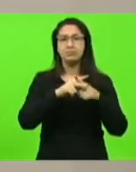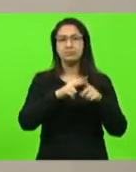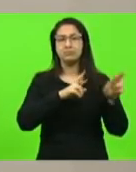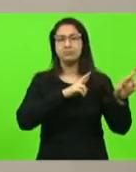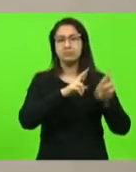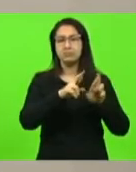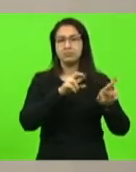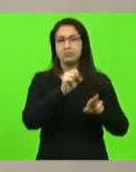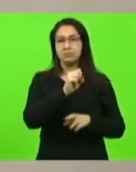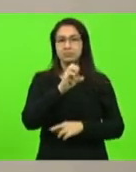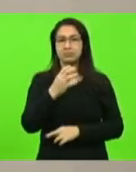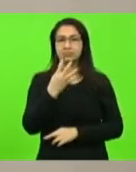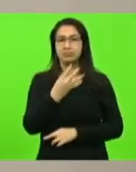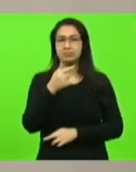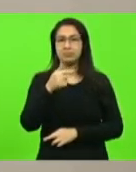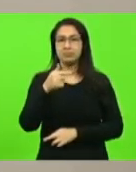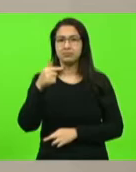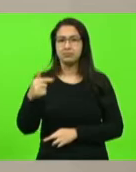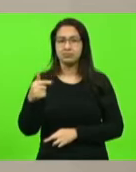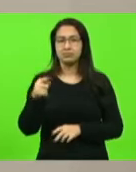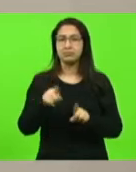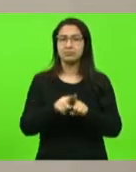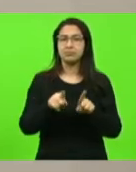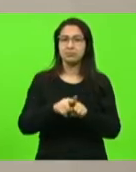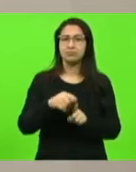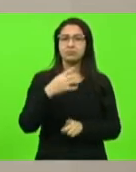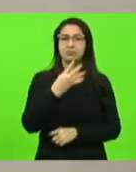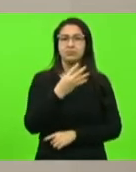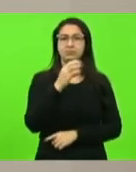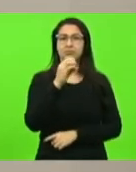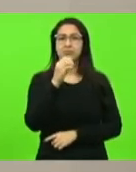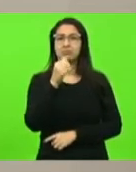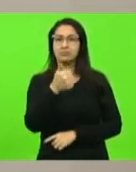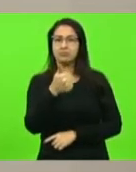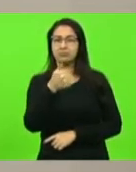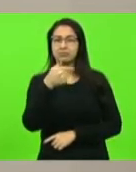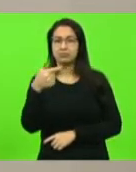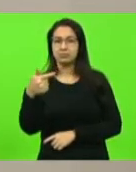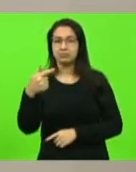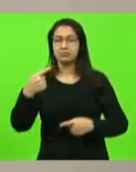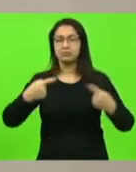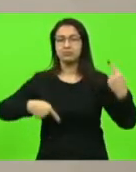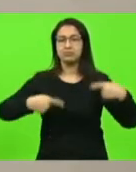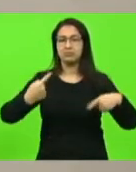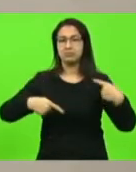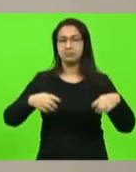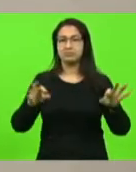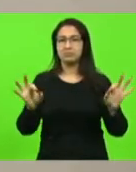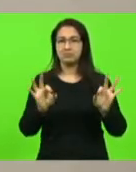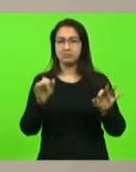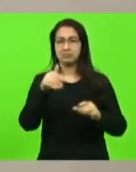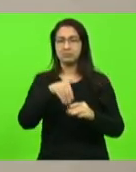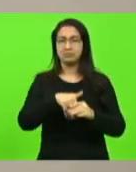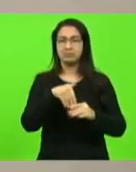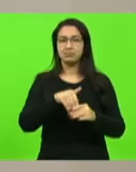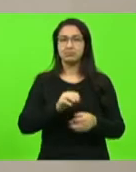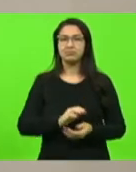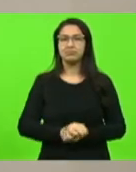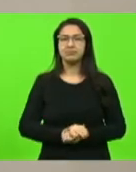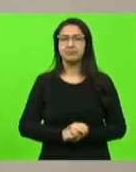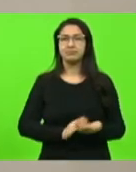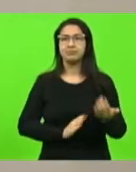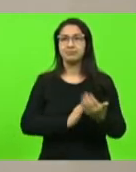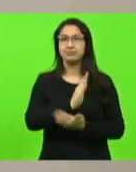SC 477 e SC 417. Em discussão. não havendo quem queira discutir em votação,